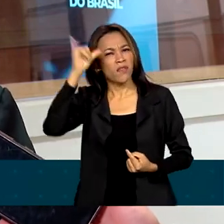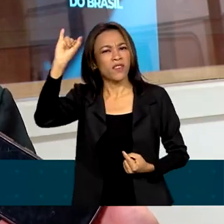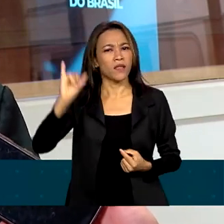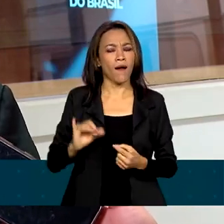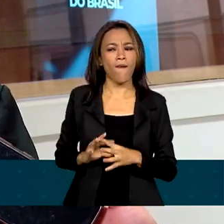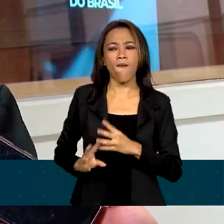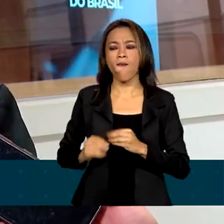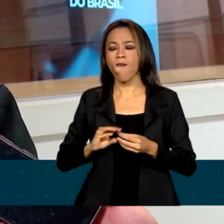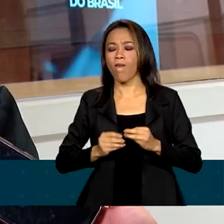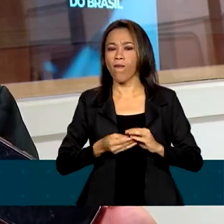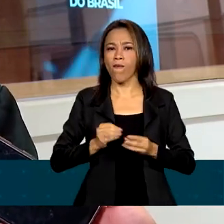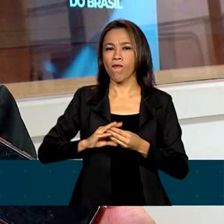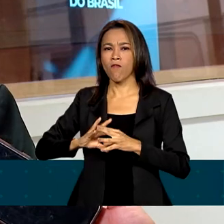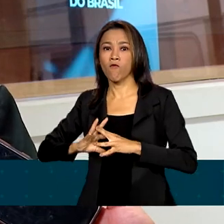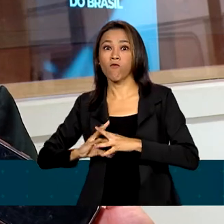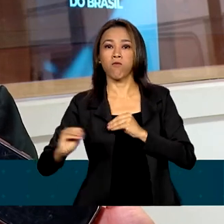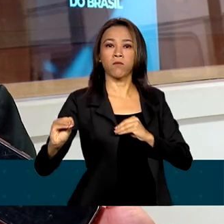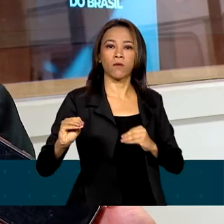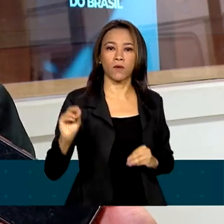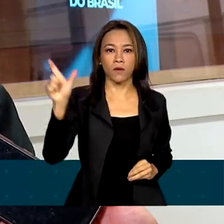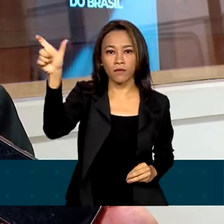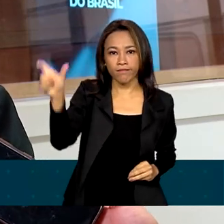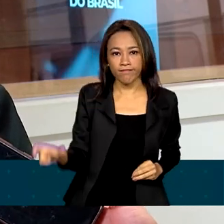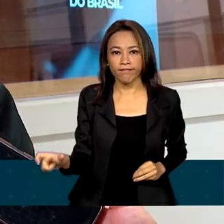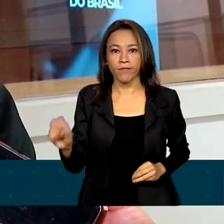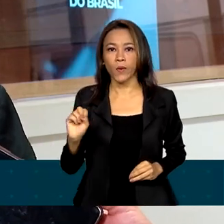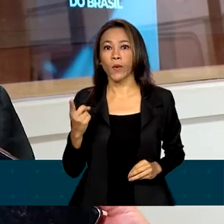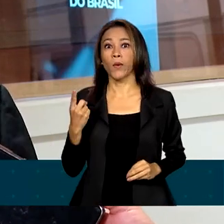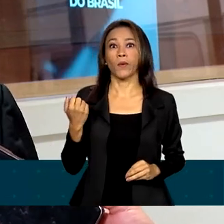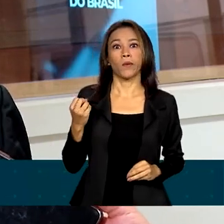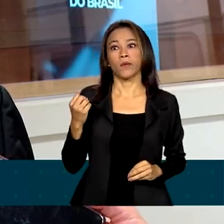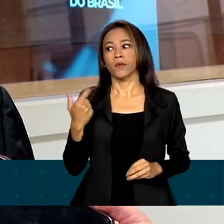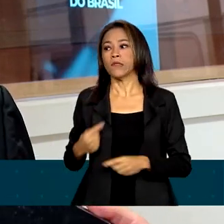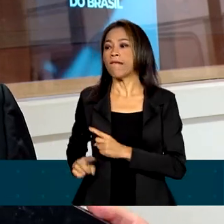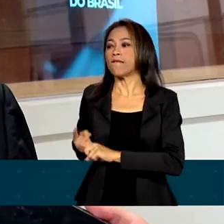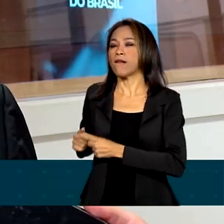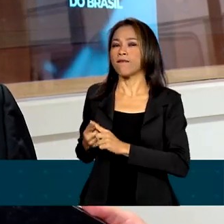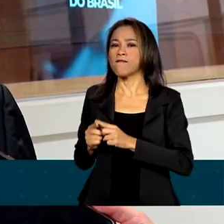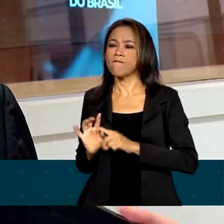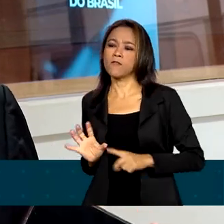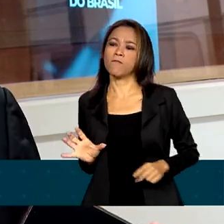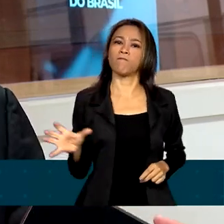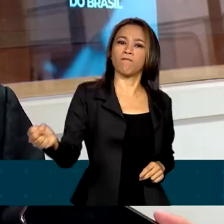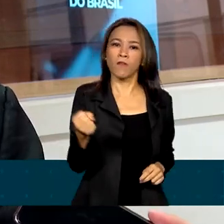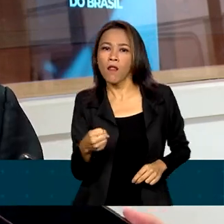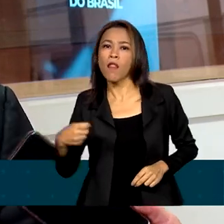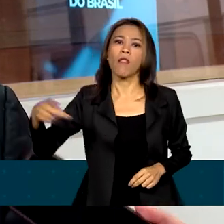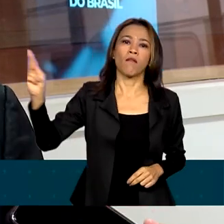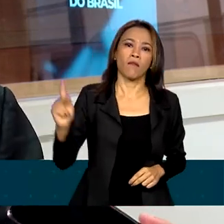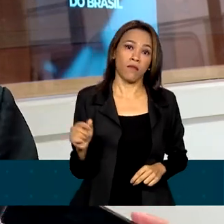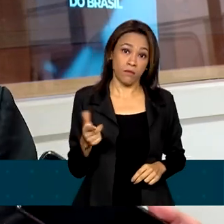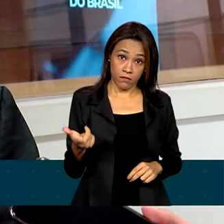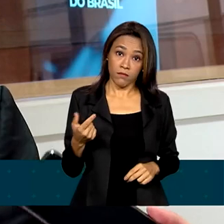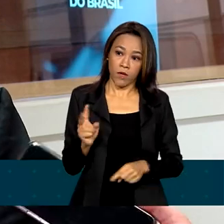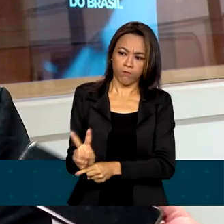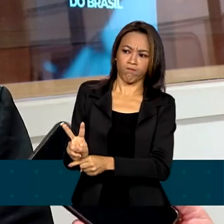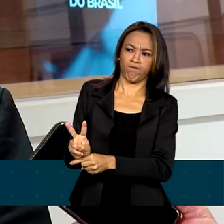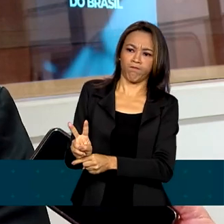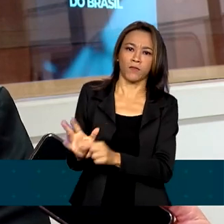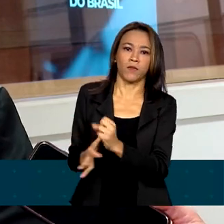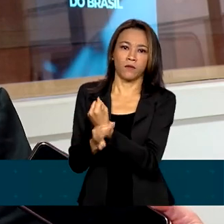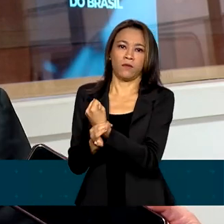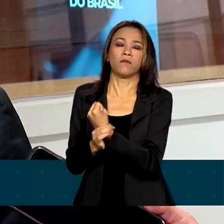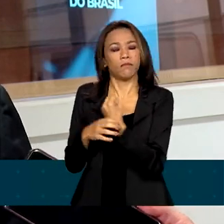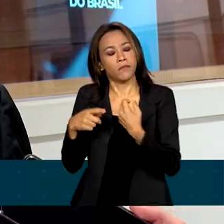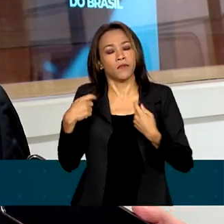plano de fuga que haveria, o de resgate desse preso e, portanto, essa operação